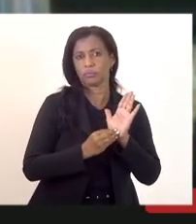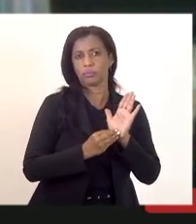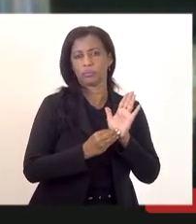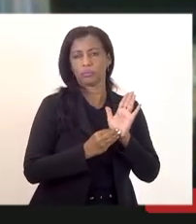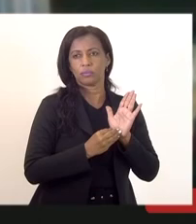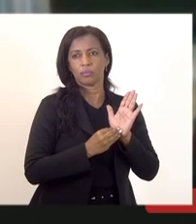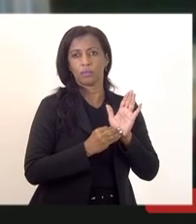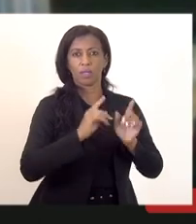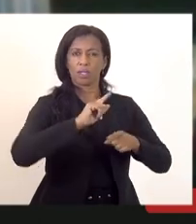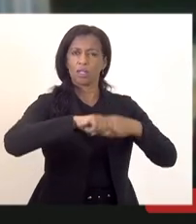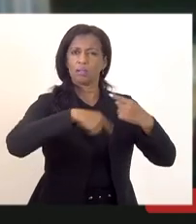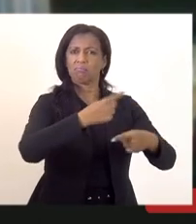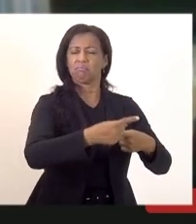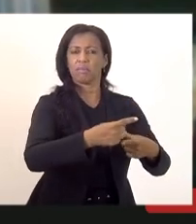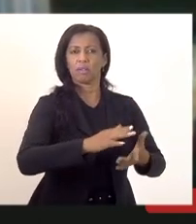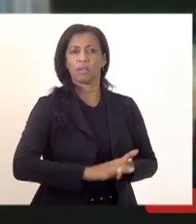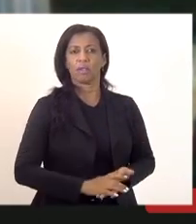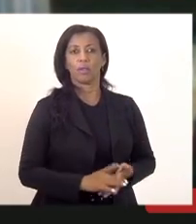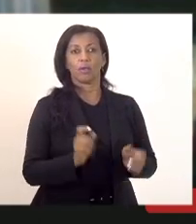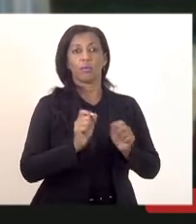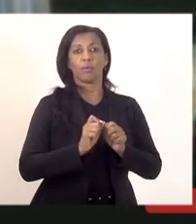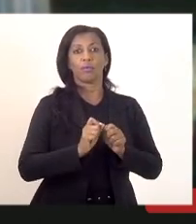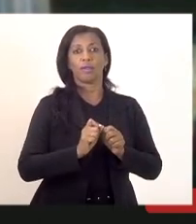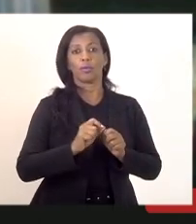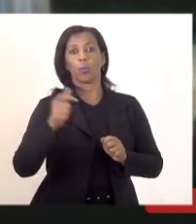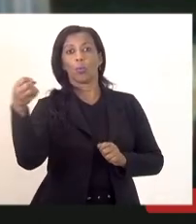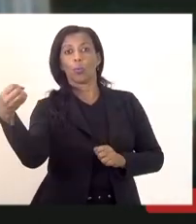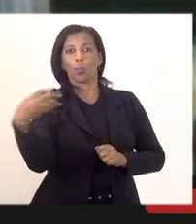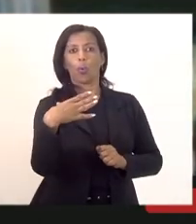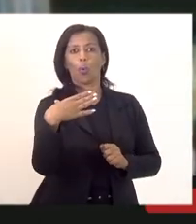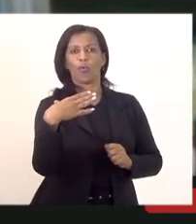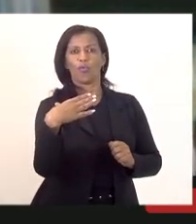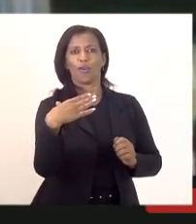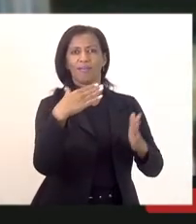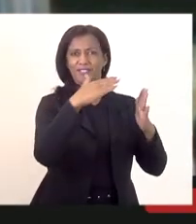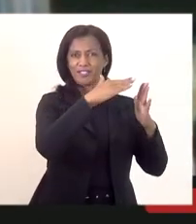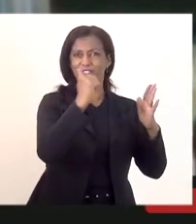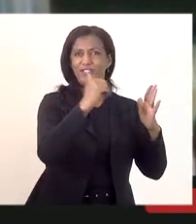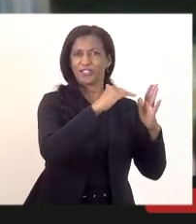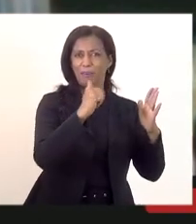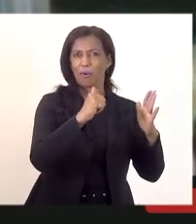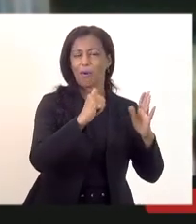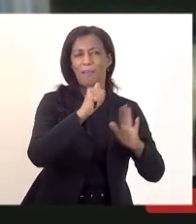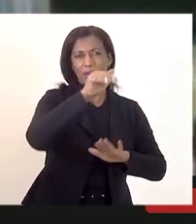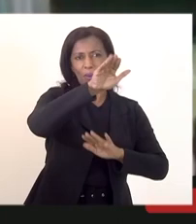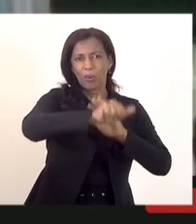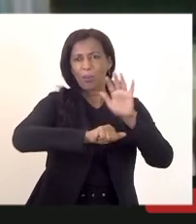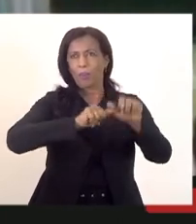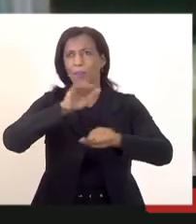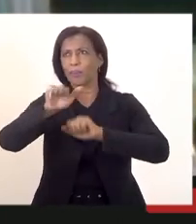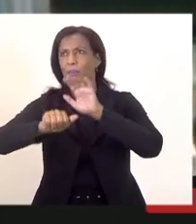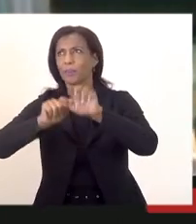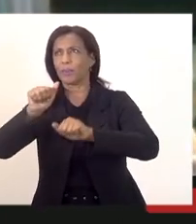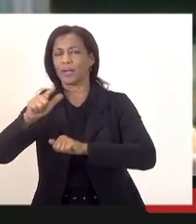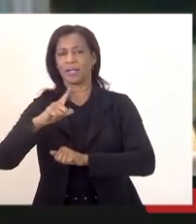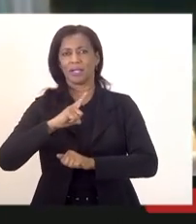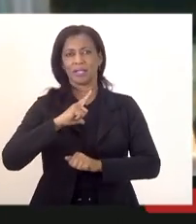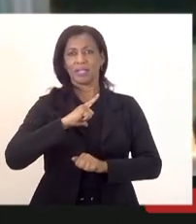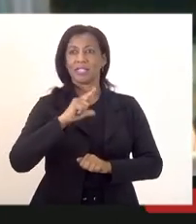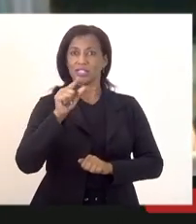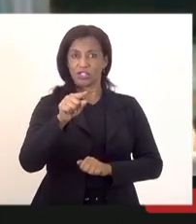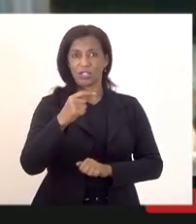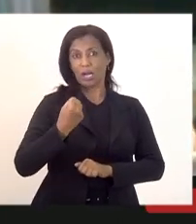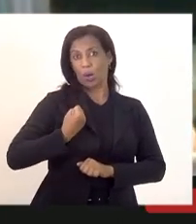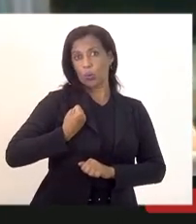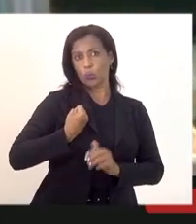foi foi feito um novo chamamento nesse novo chamamento tinha lá a classificação desses